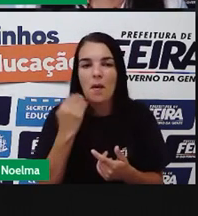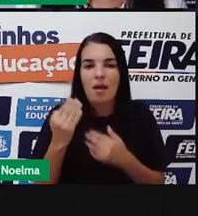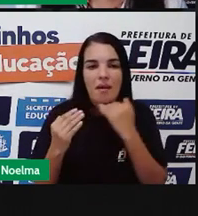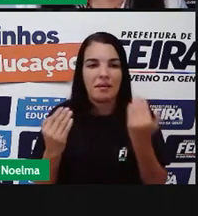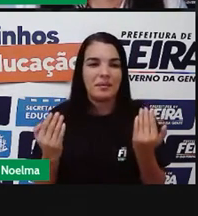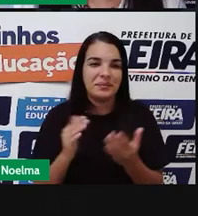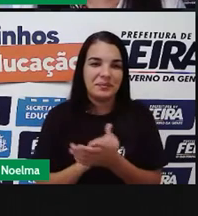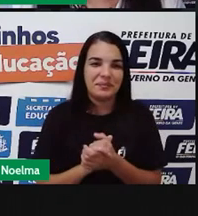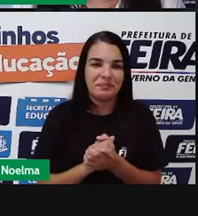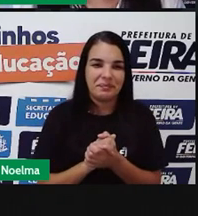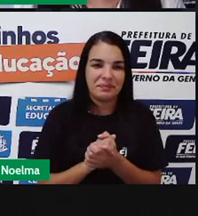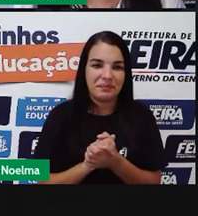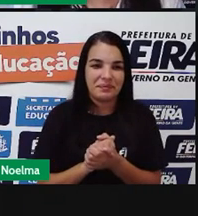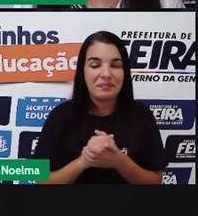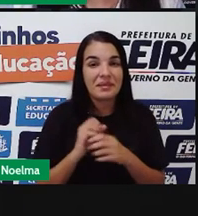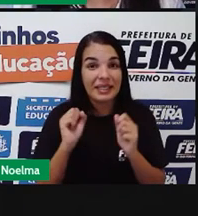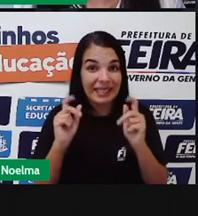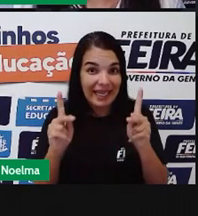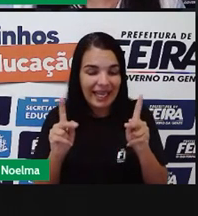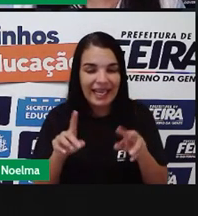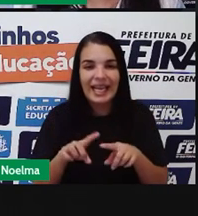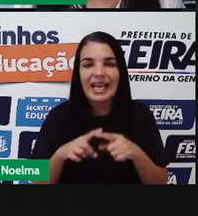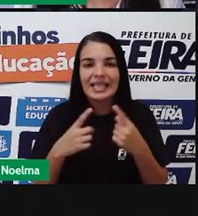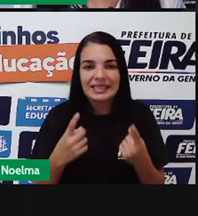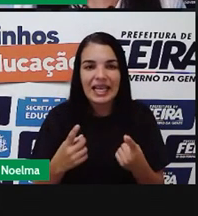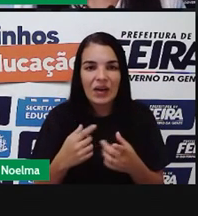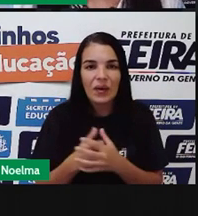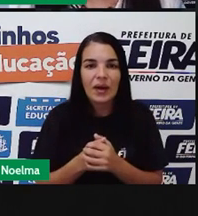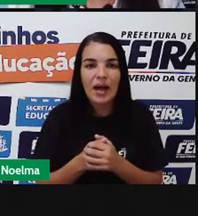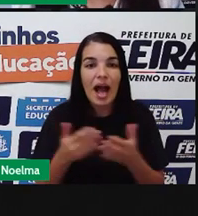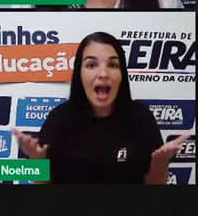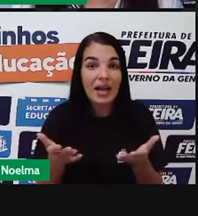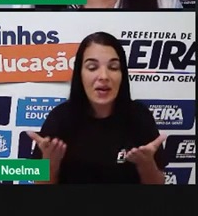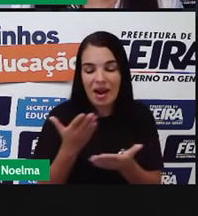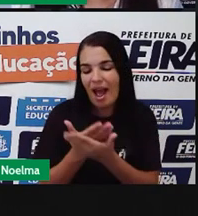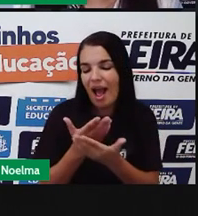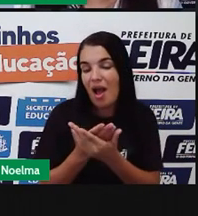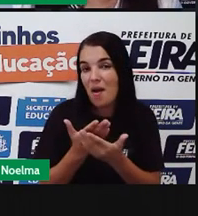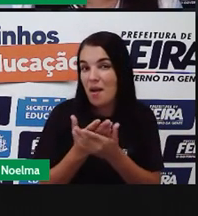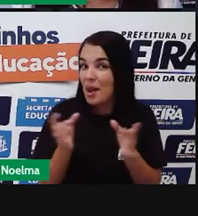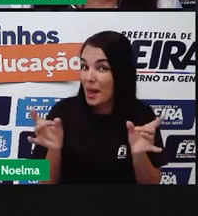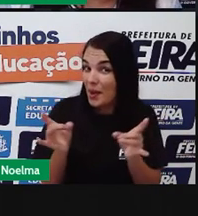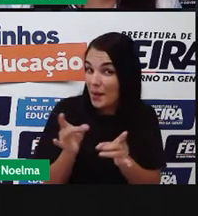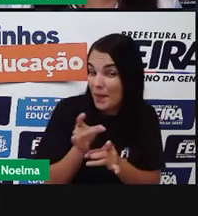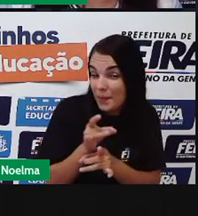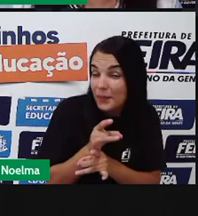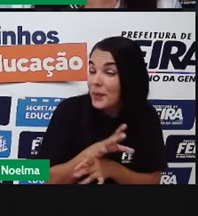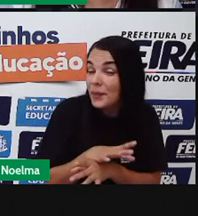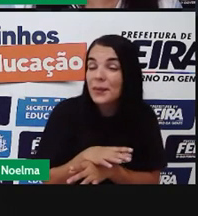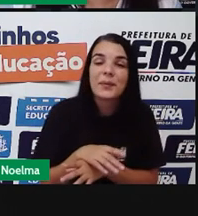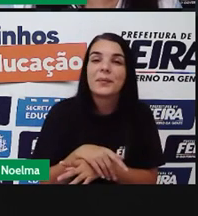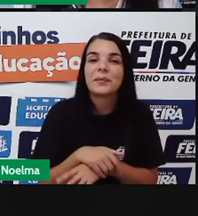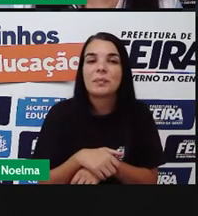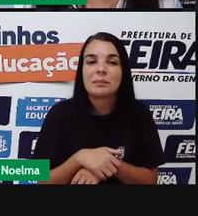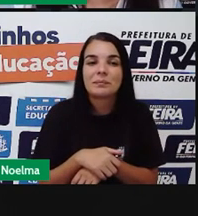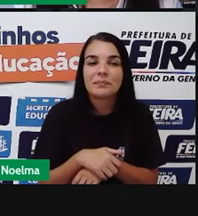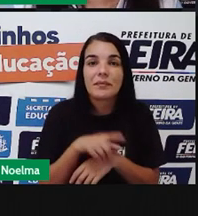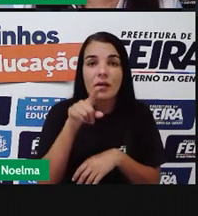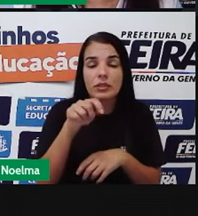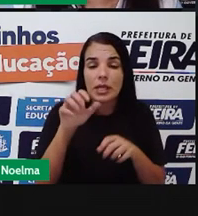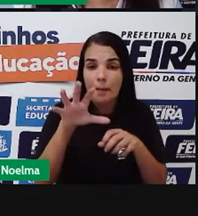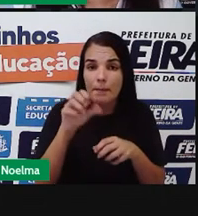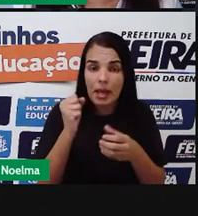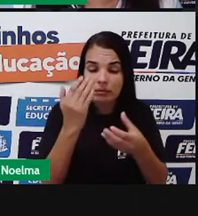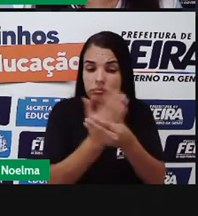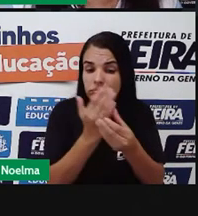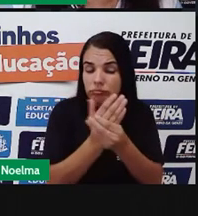naquele local. Certo? A nossa aula, ela vai se encerrando por aqui. Peguem